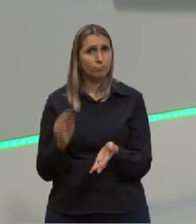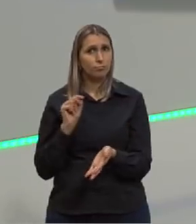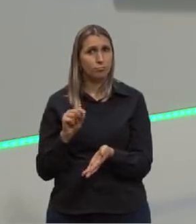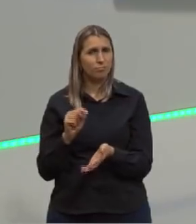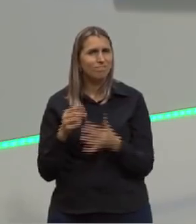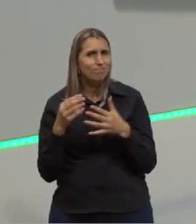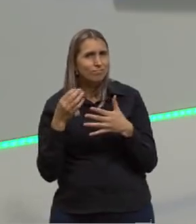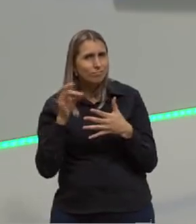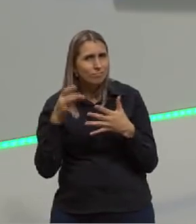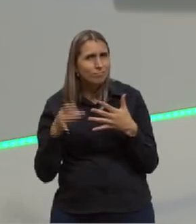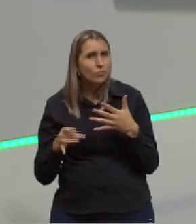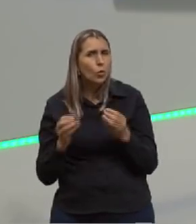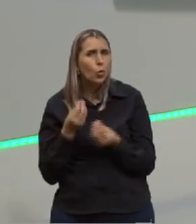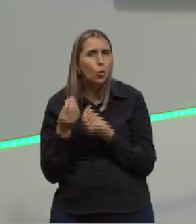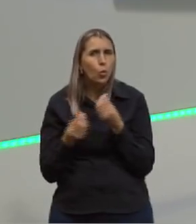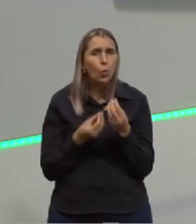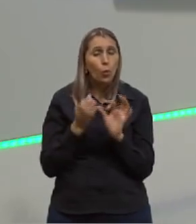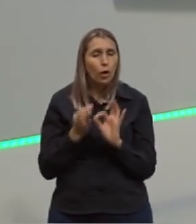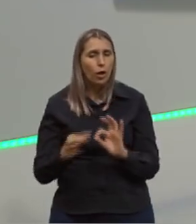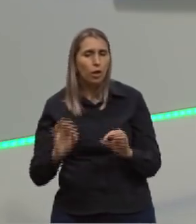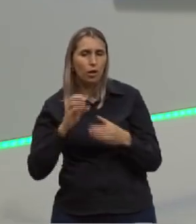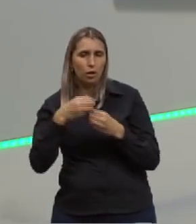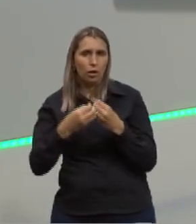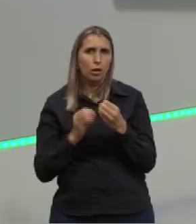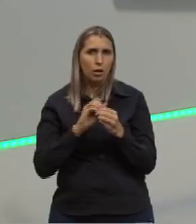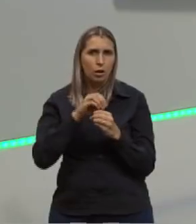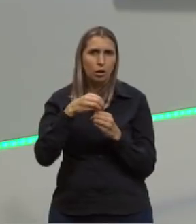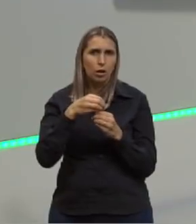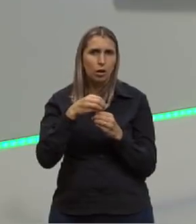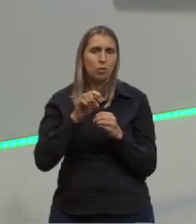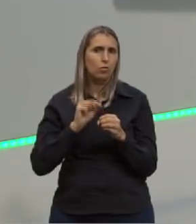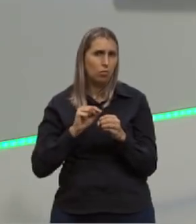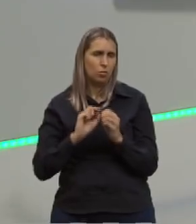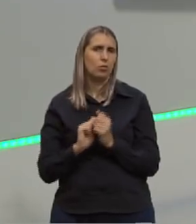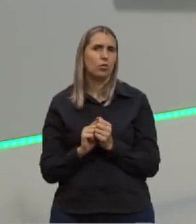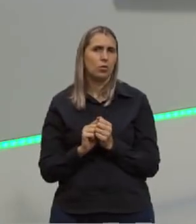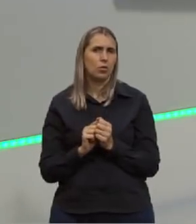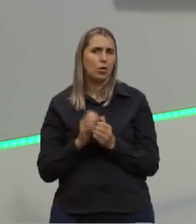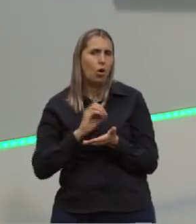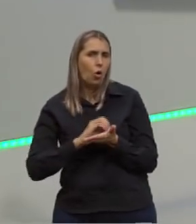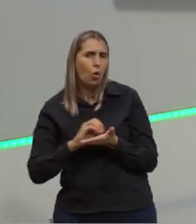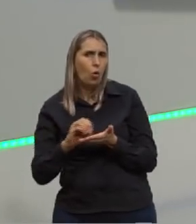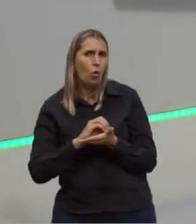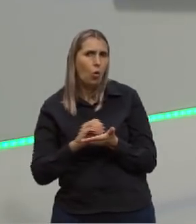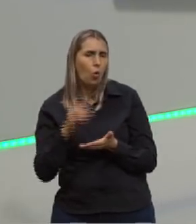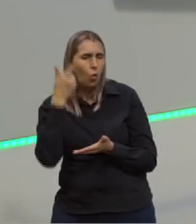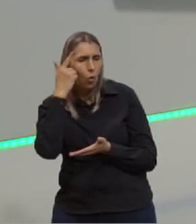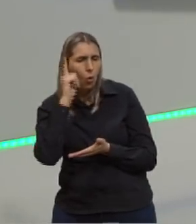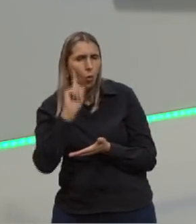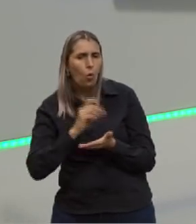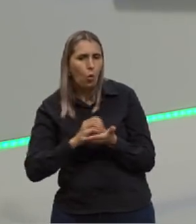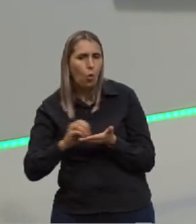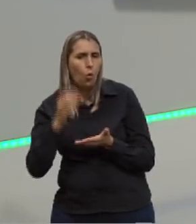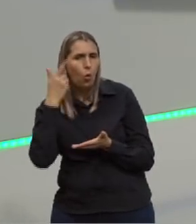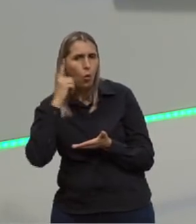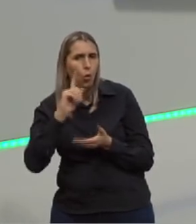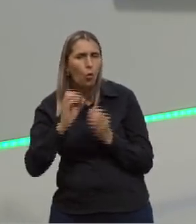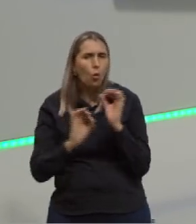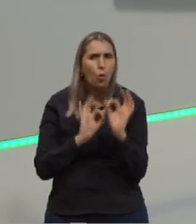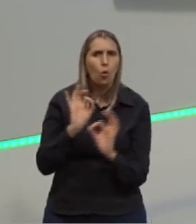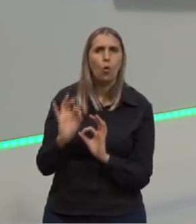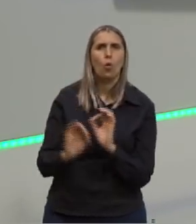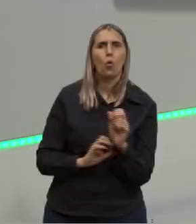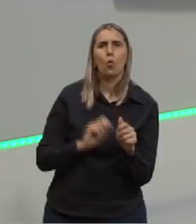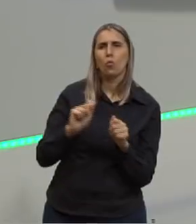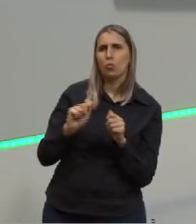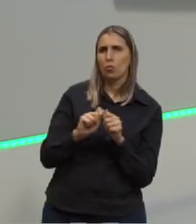detalhezinho, como uma simples molécula orgânica conseguiu, então, se organizar para